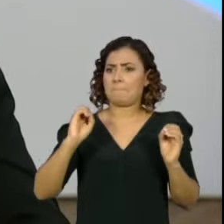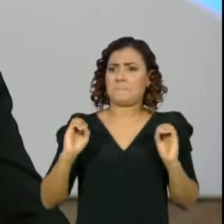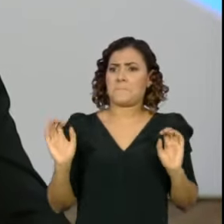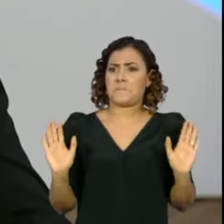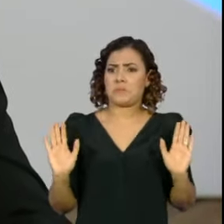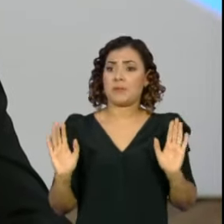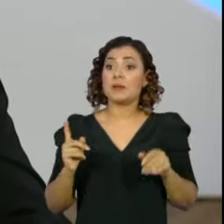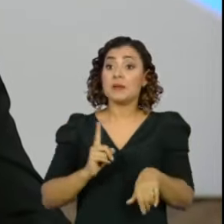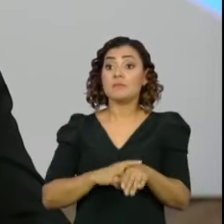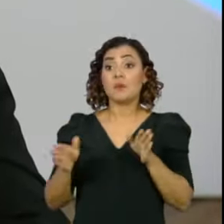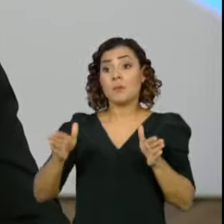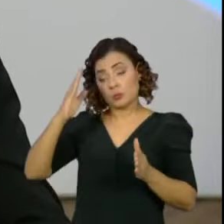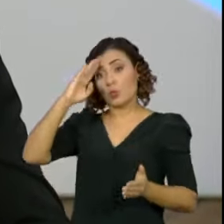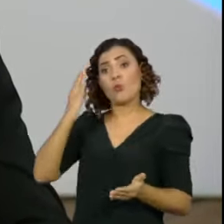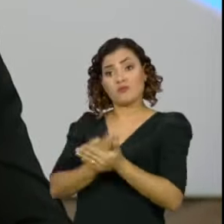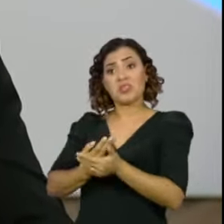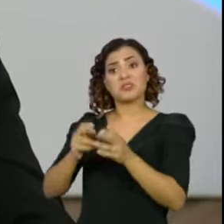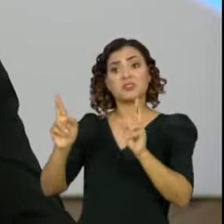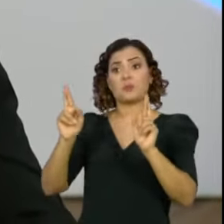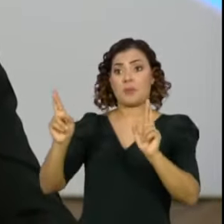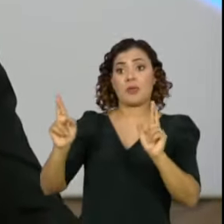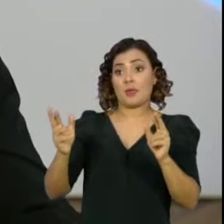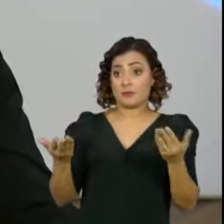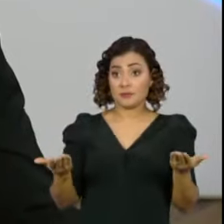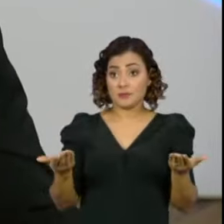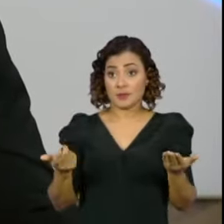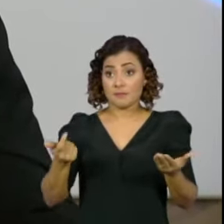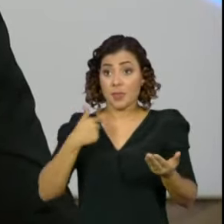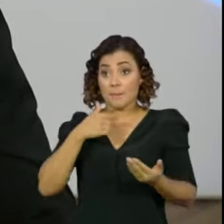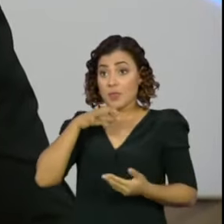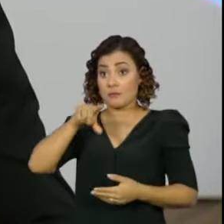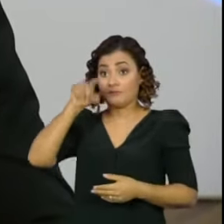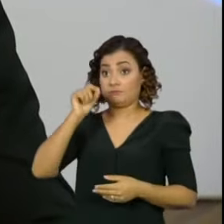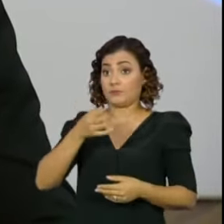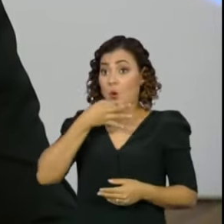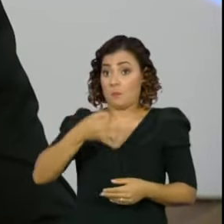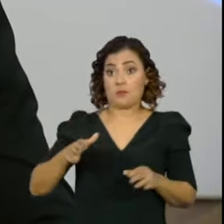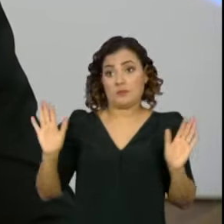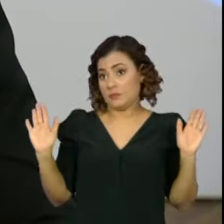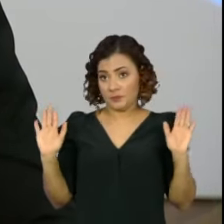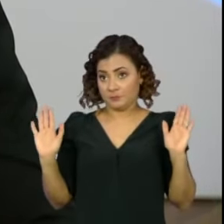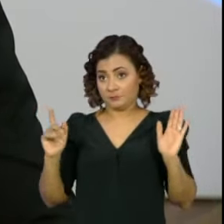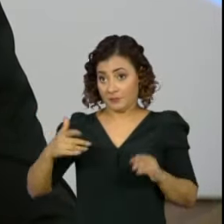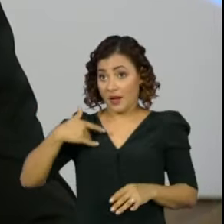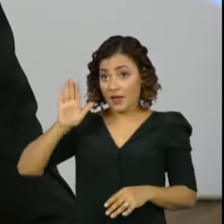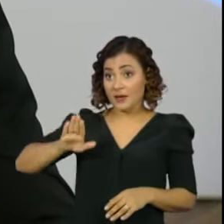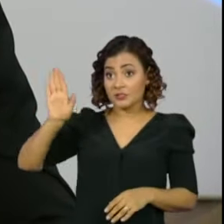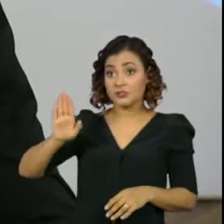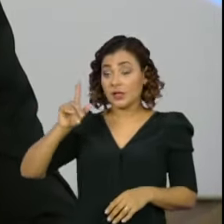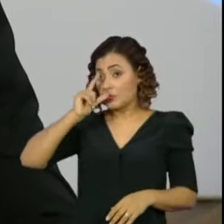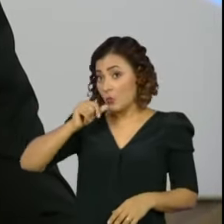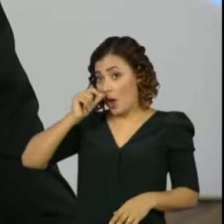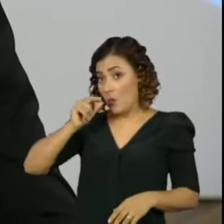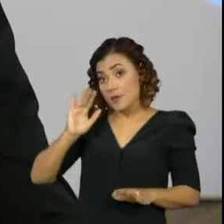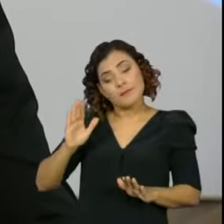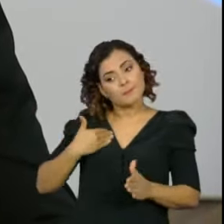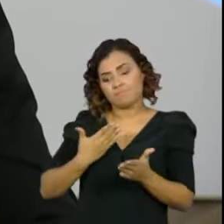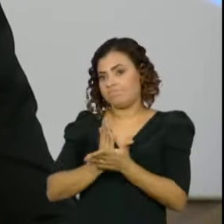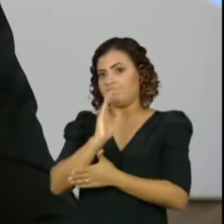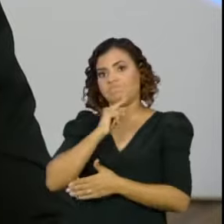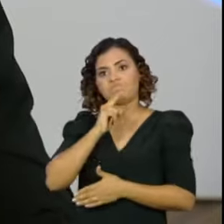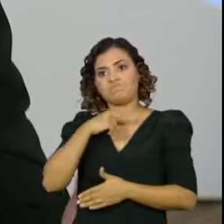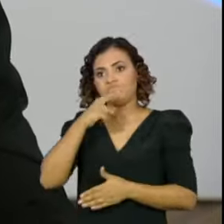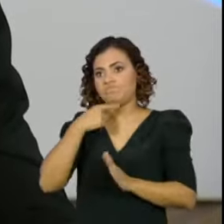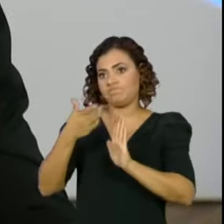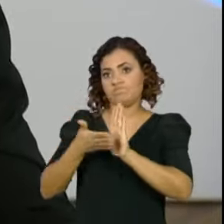Era um momento de confiança, de esperança. Eu tinha uma opção, que era a opção do candidato Geraldo Alckmin. Ele não foi para o segundo